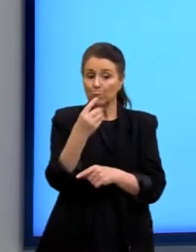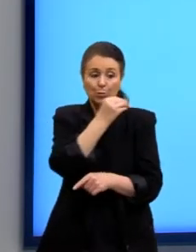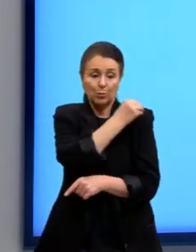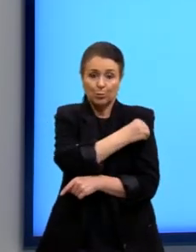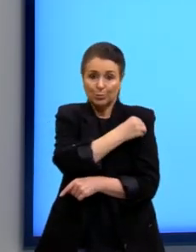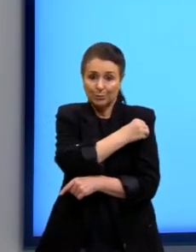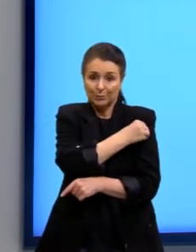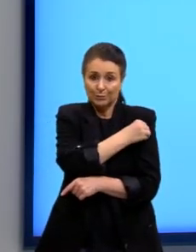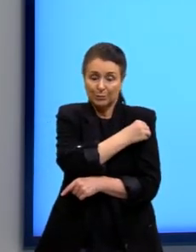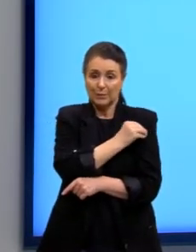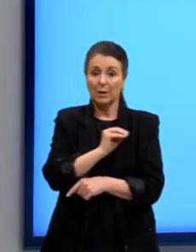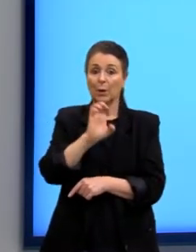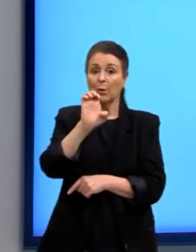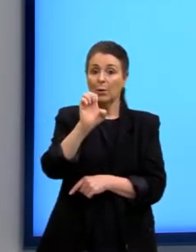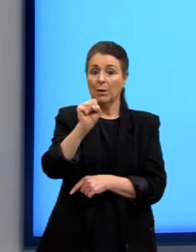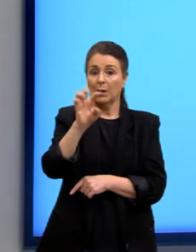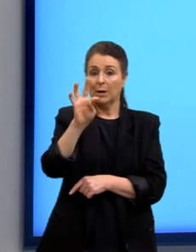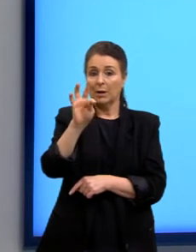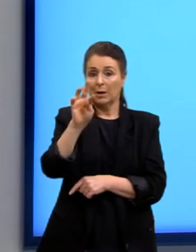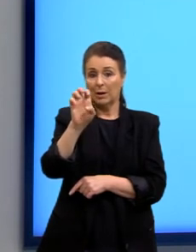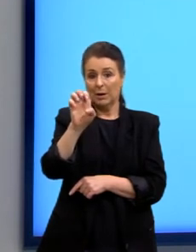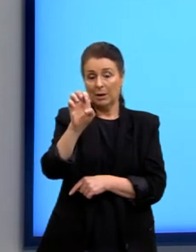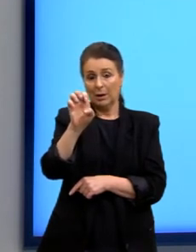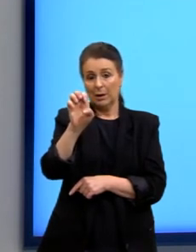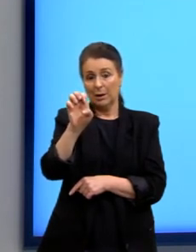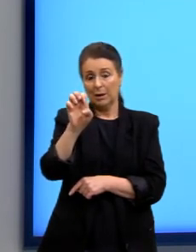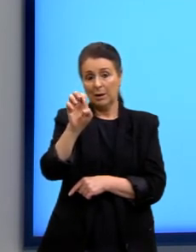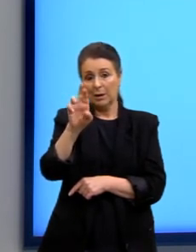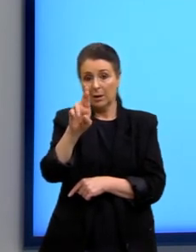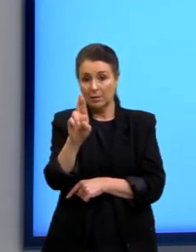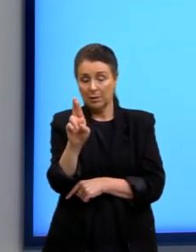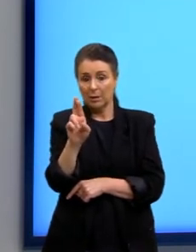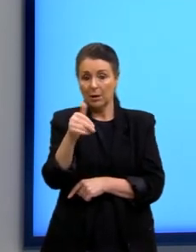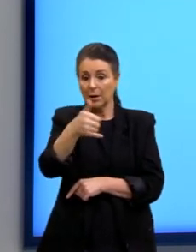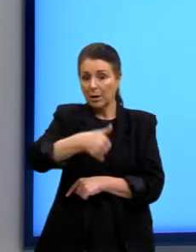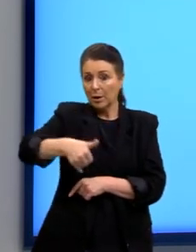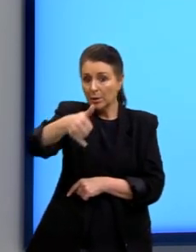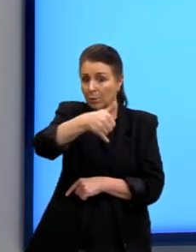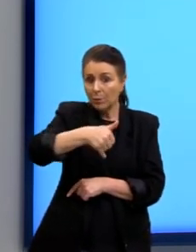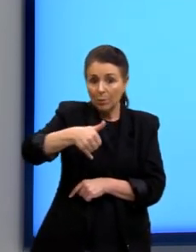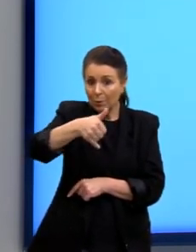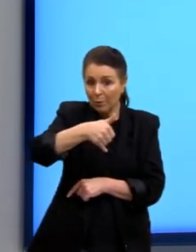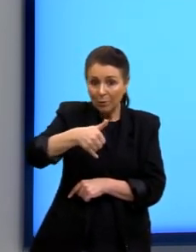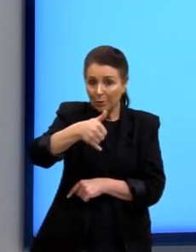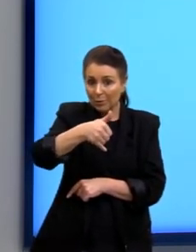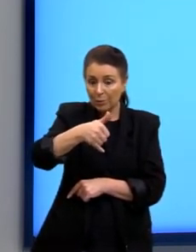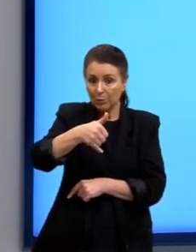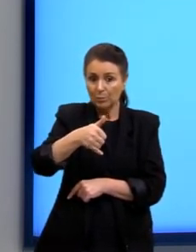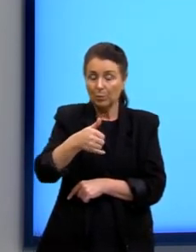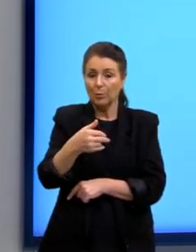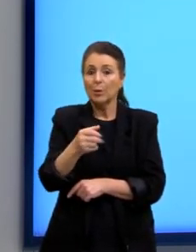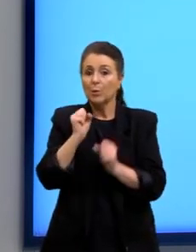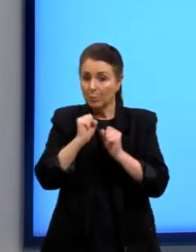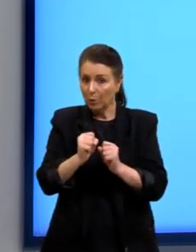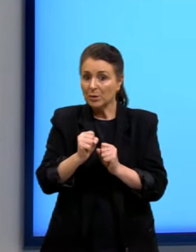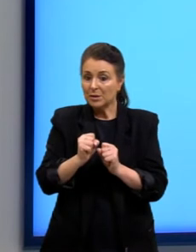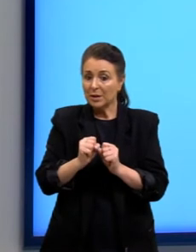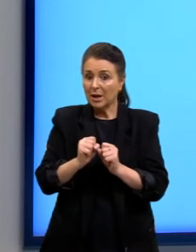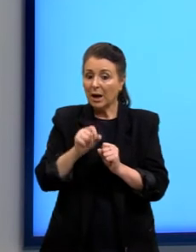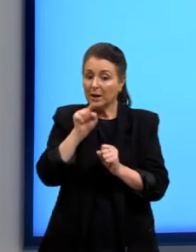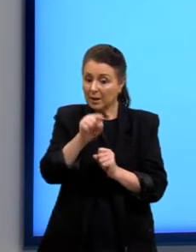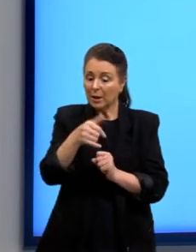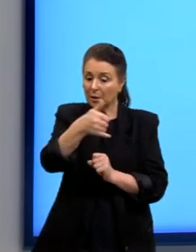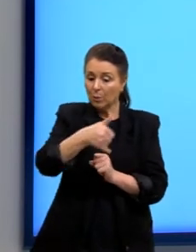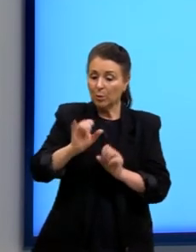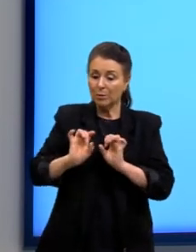éster que eu vou estar utilizando, ele pode ser, ele é o óleo gordura, então pode ser o nosso óleo residual. Então, a partir desse